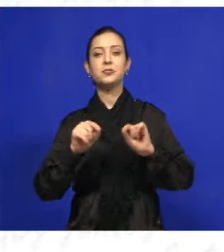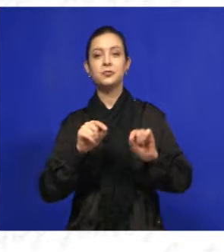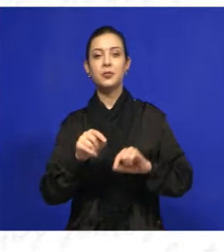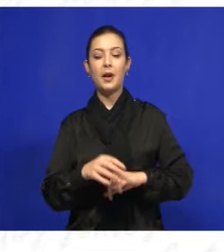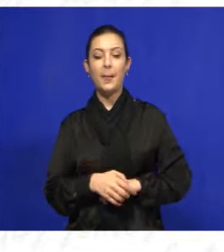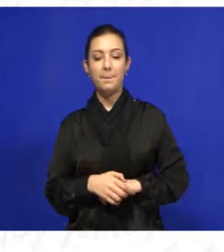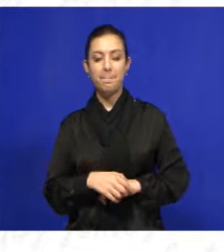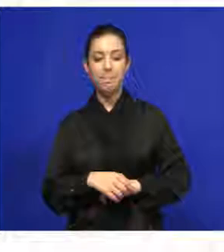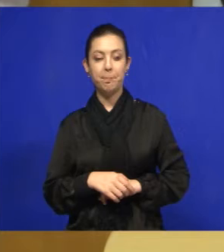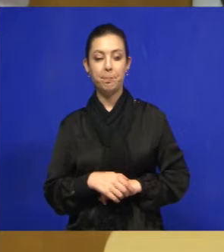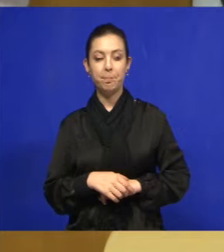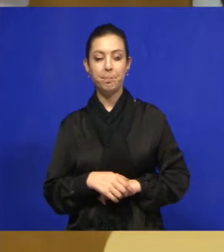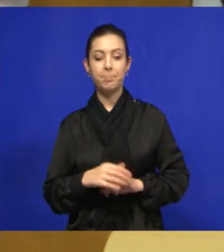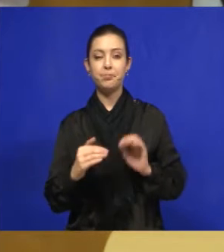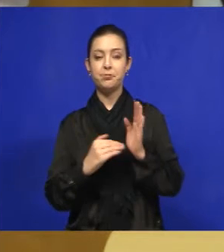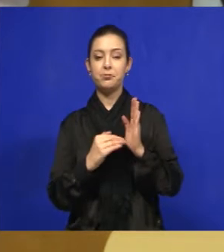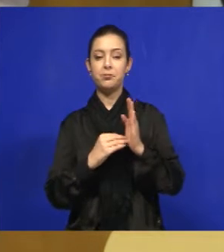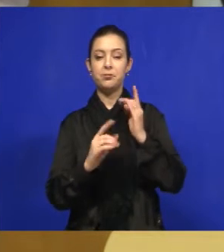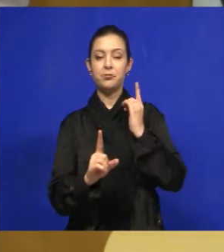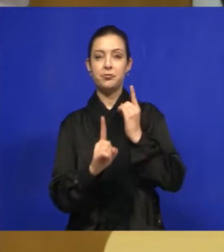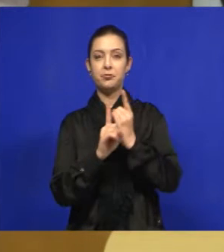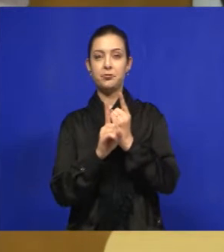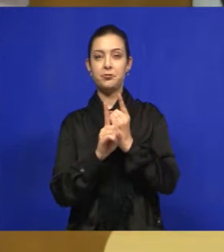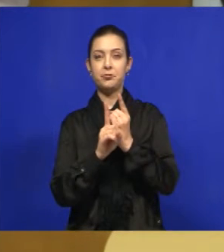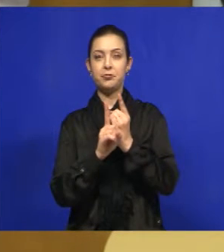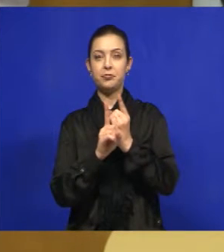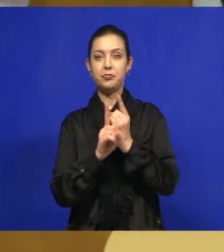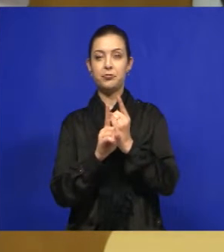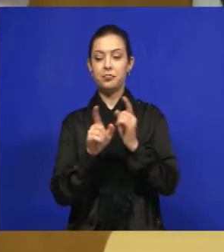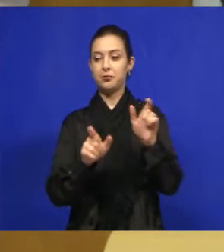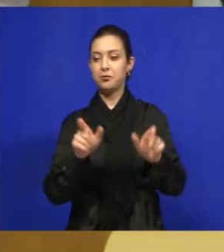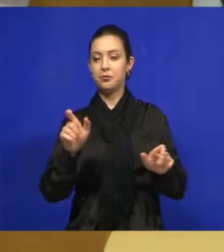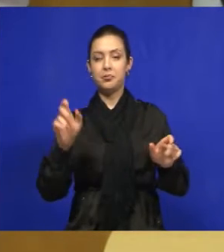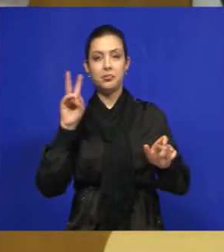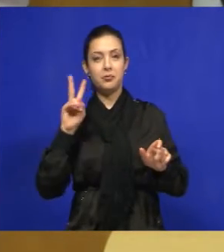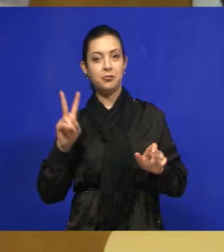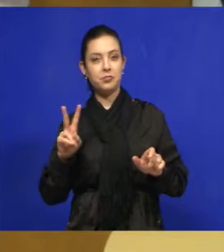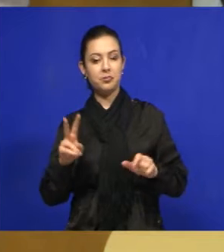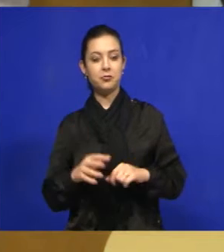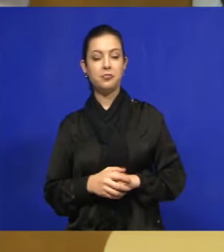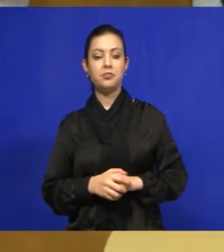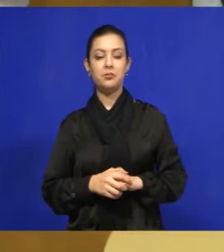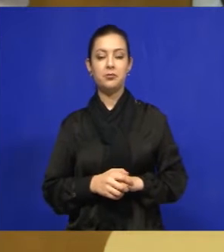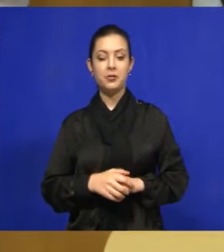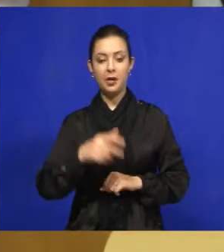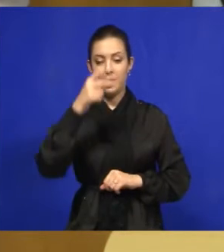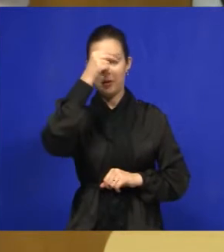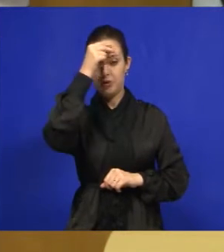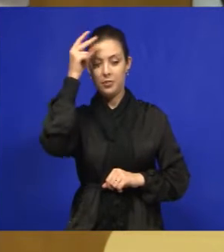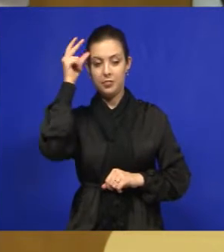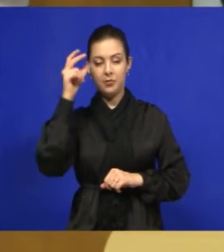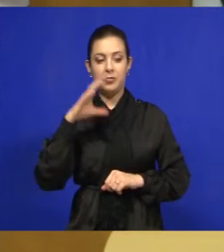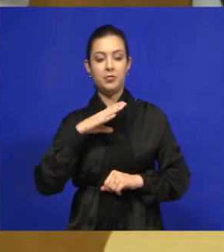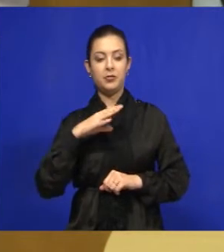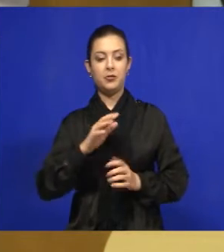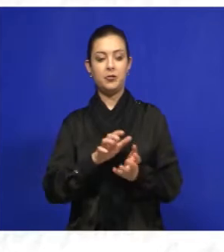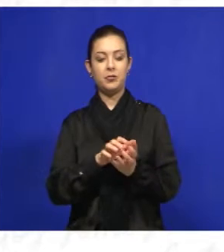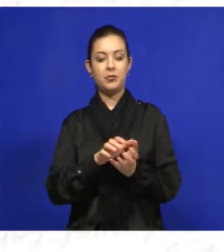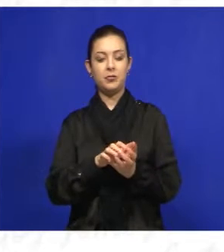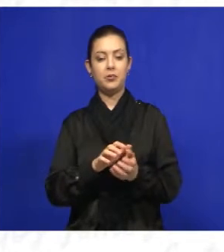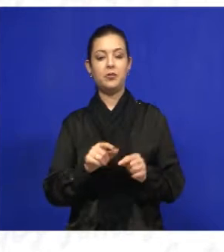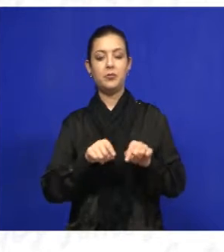a respeito de um último encontro com os vereadores dessa casa e o prefeito do município de Jacareí,